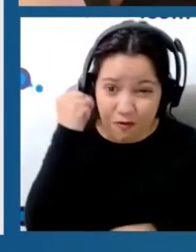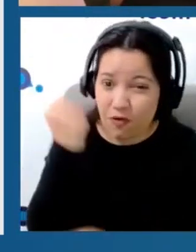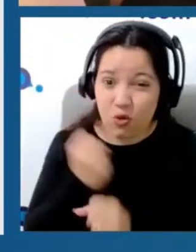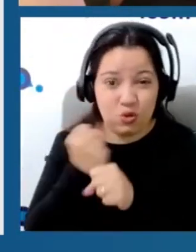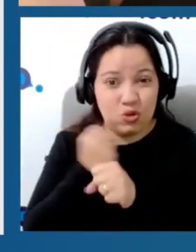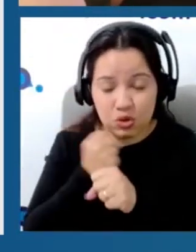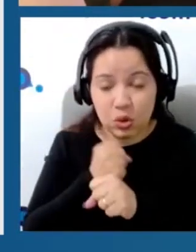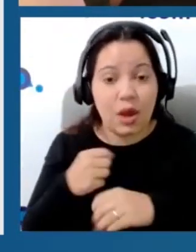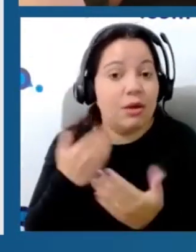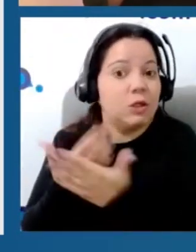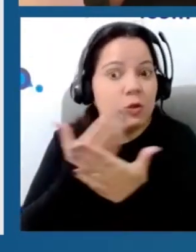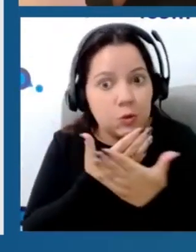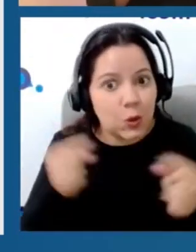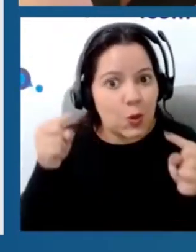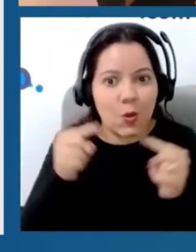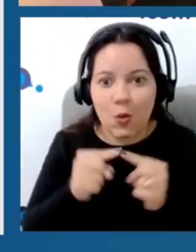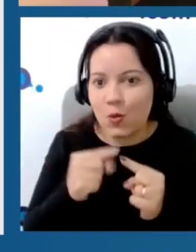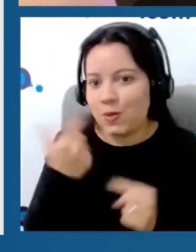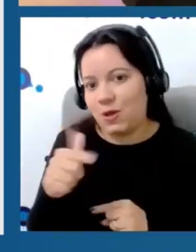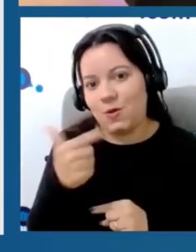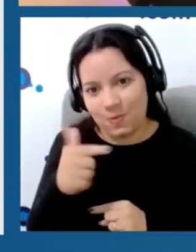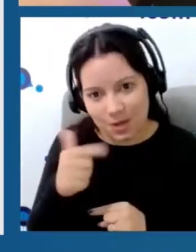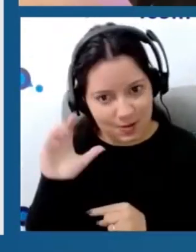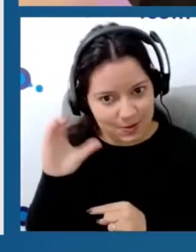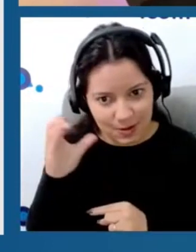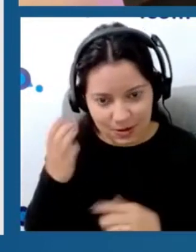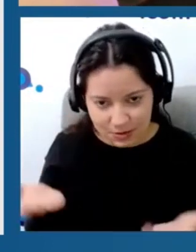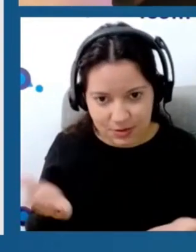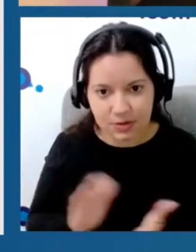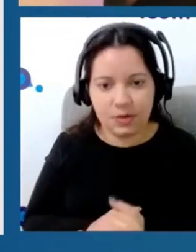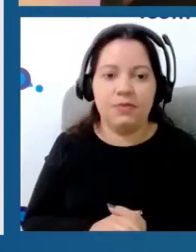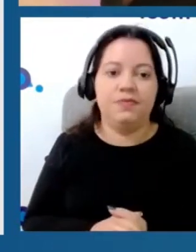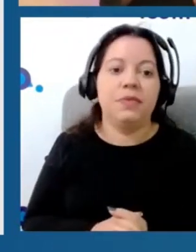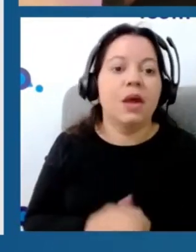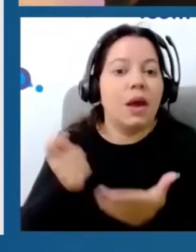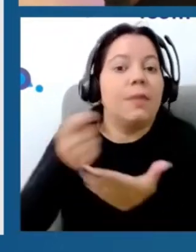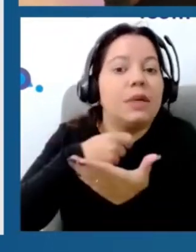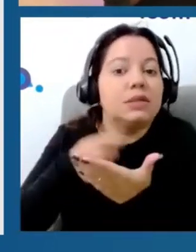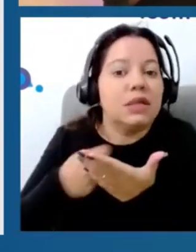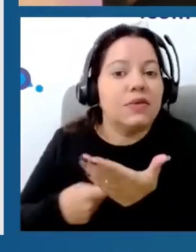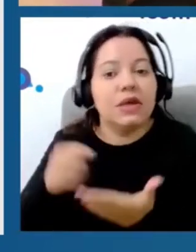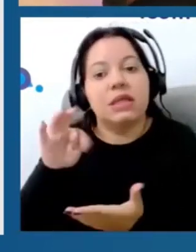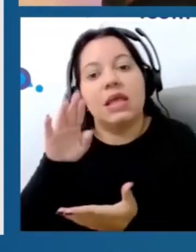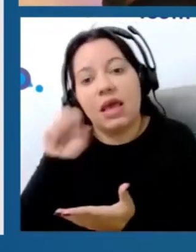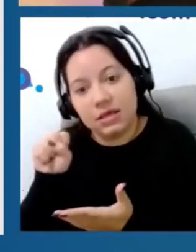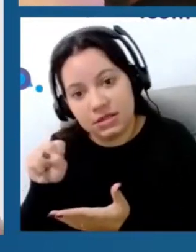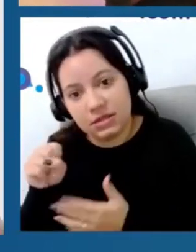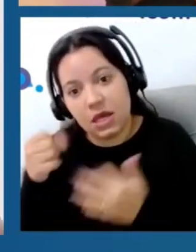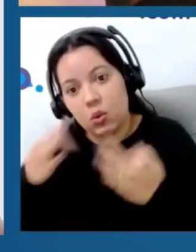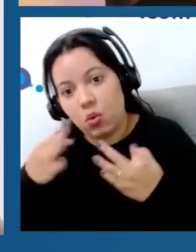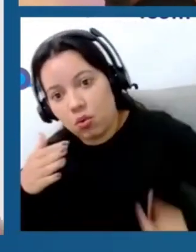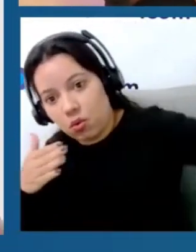suficiente nessa meta, nessa overview, na verdade, para prescrever TENS para o tratamento de dor lombar